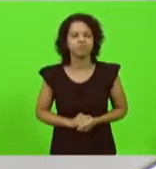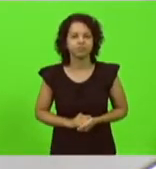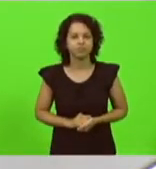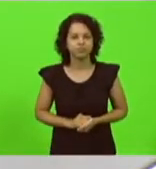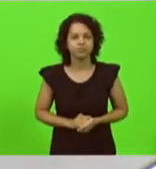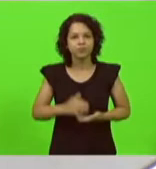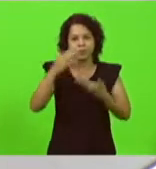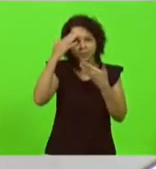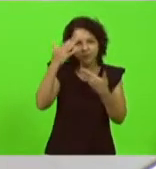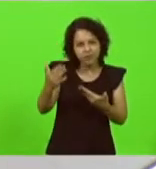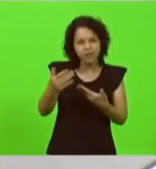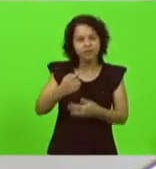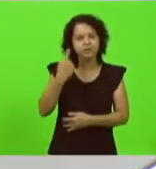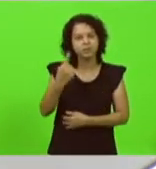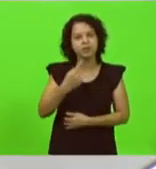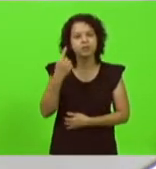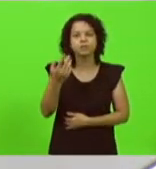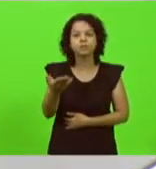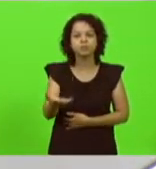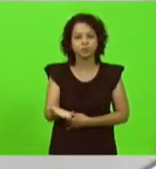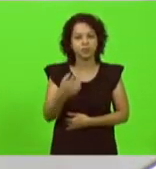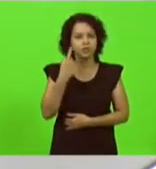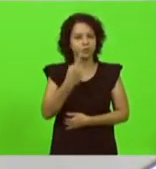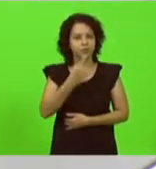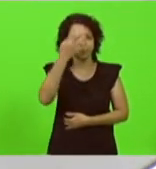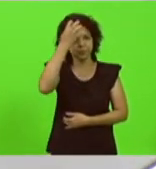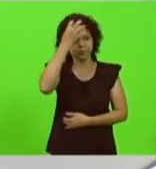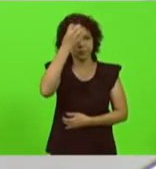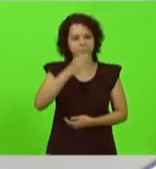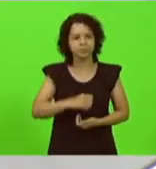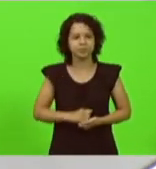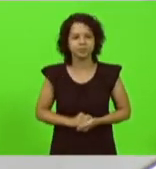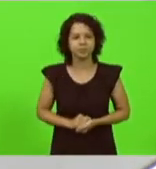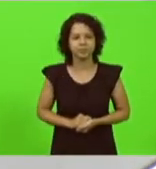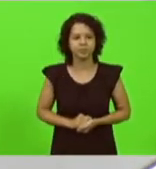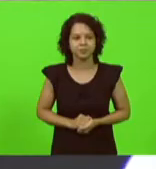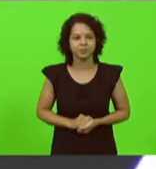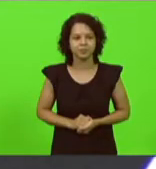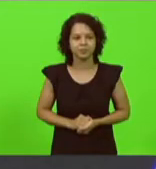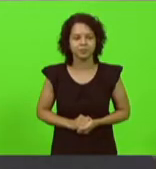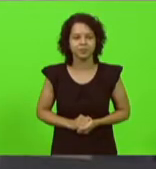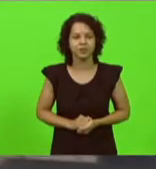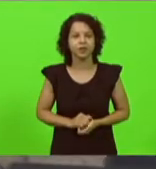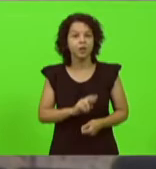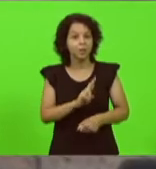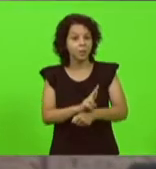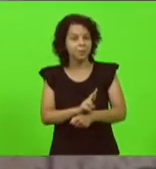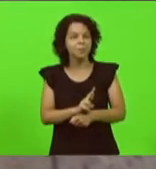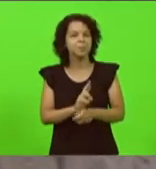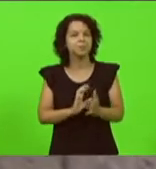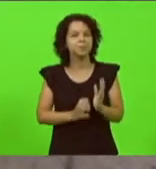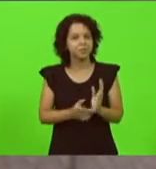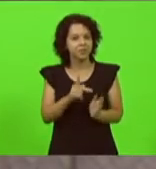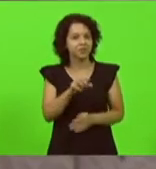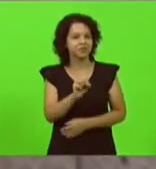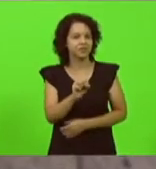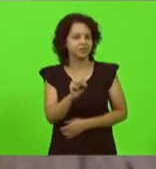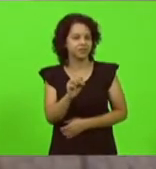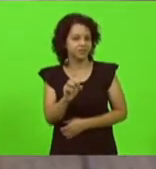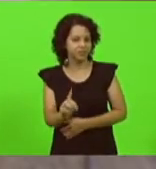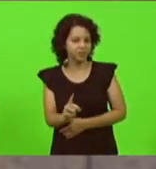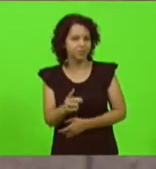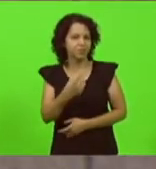Obrigado, deputado Ndi, pela ordem, deputado Ismael de Santos. Em nome da bancada do PSD, queremos dar boas-vindas ao